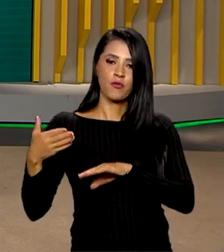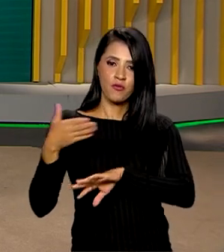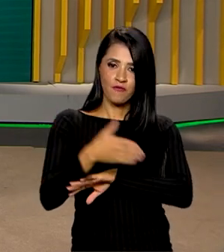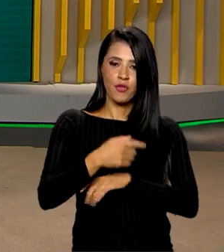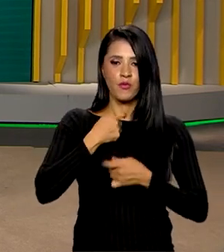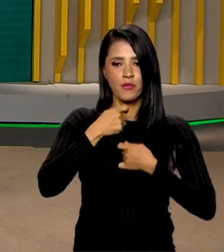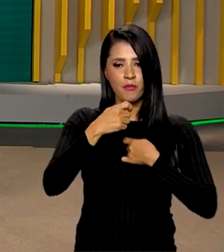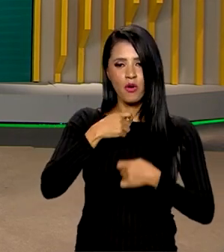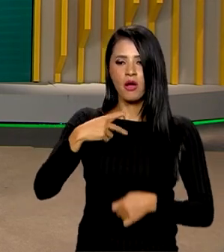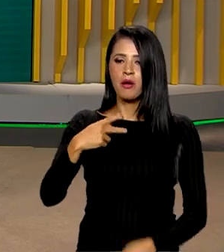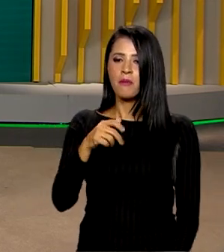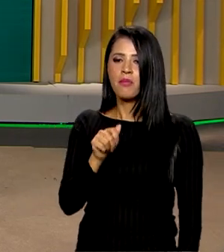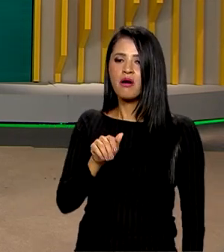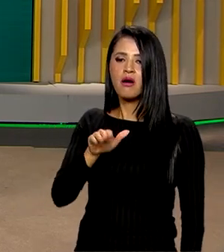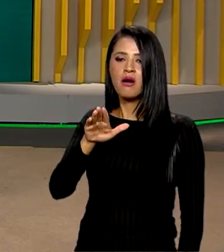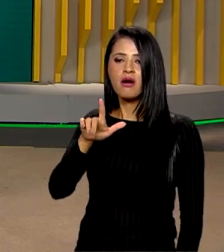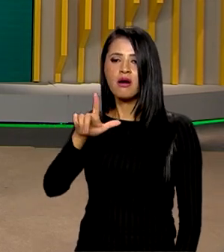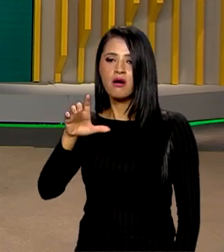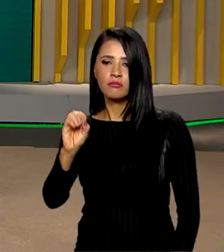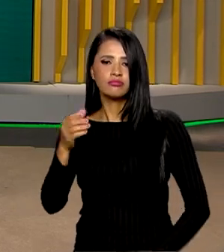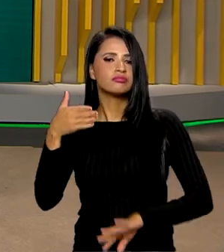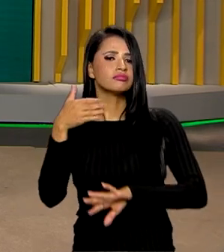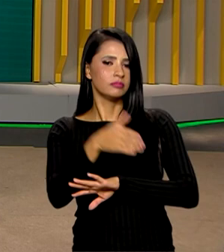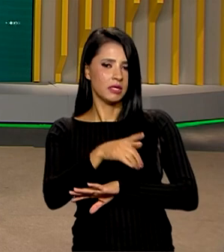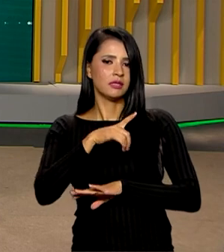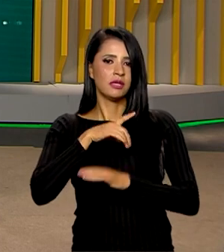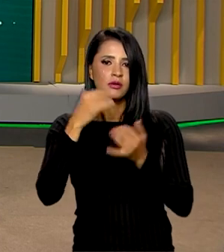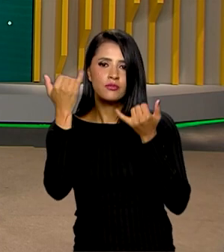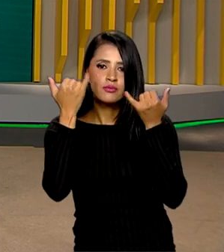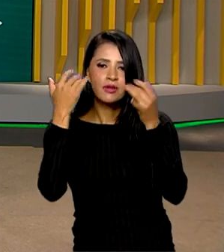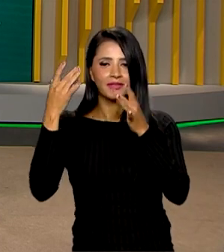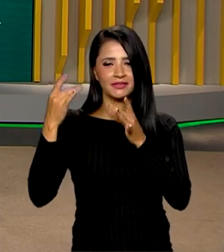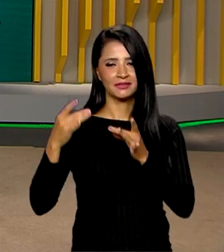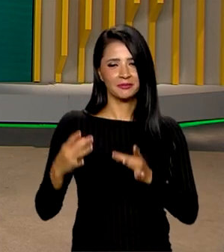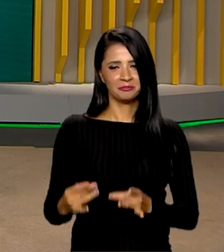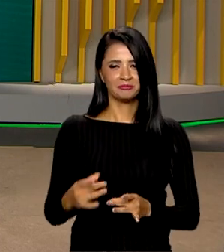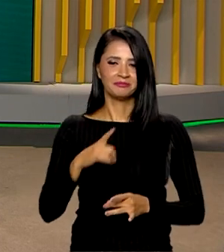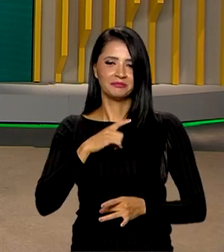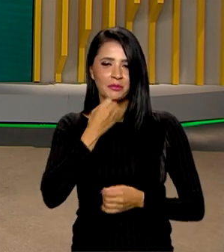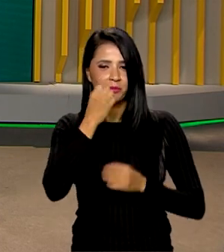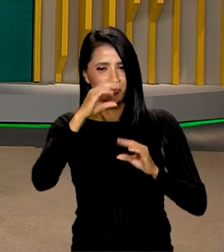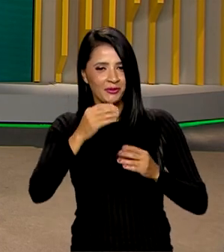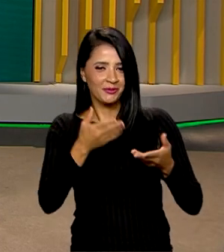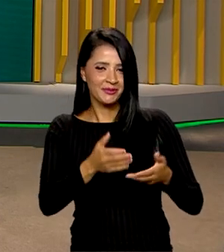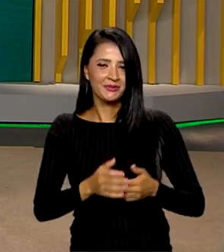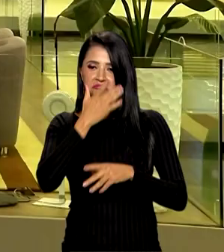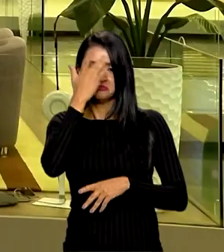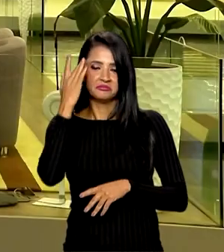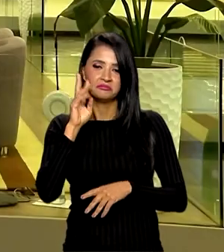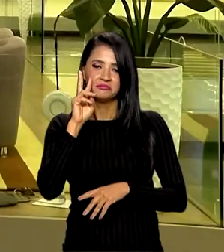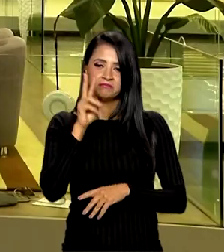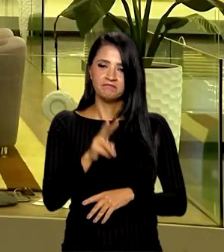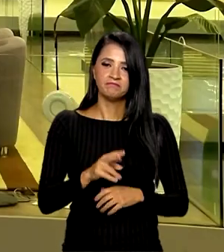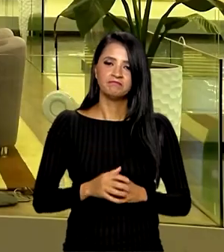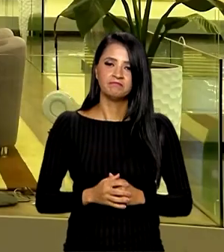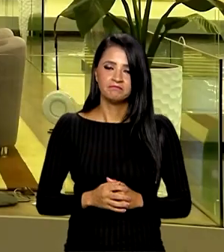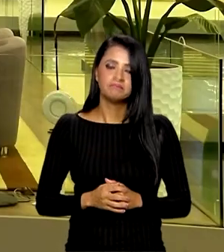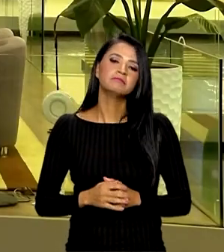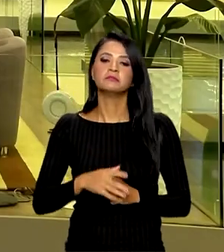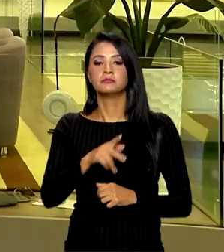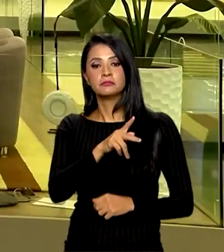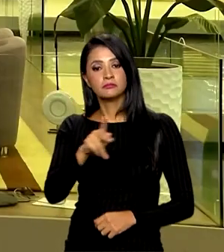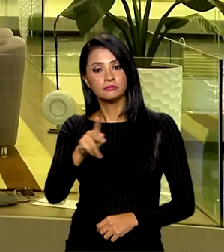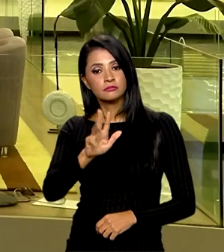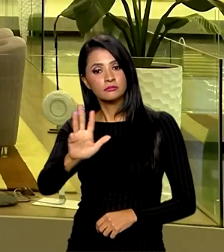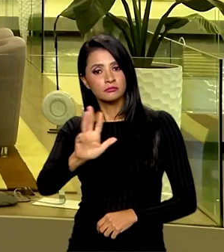repórter Pablo Mundim, que está lá e tem todos os detalhes pra gente. Boa noite, Pablo. O presidente Lula